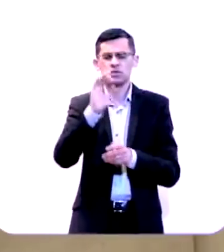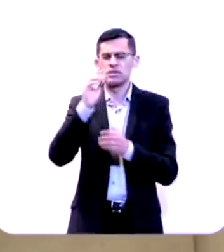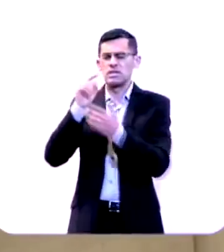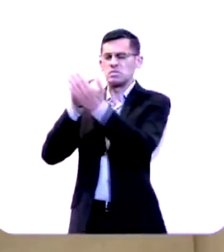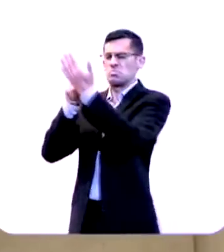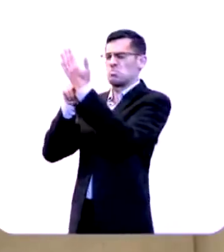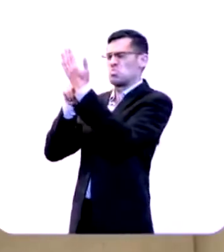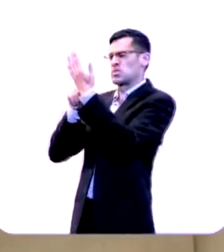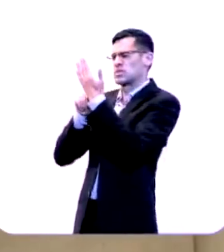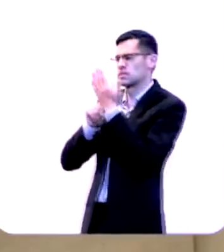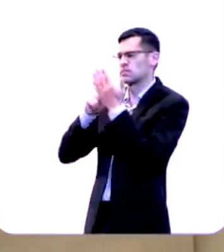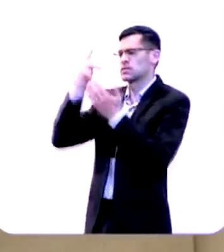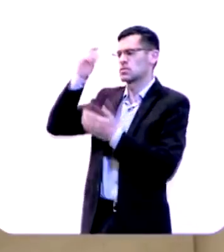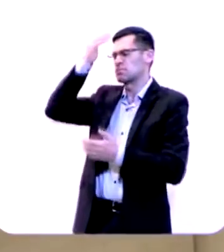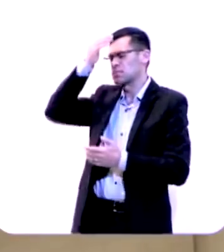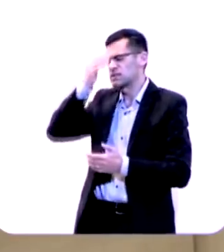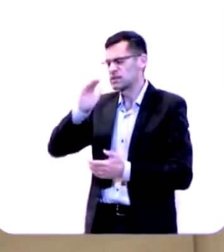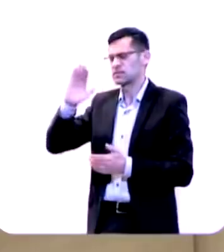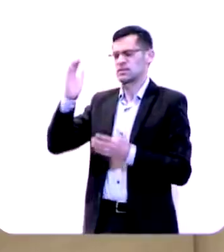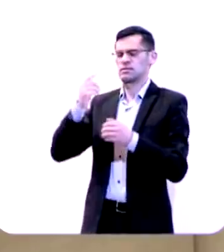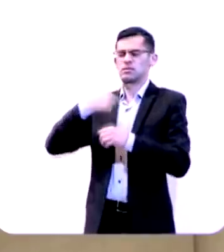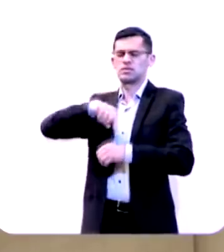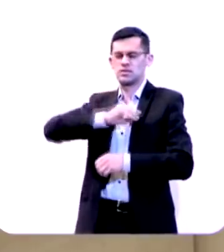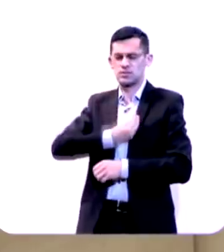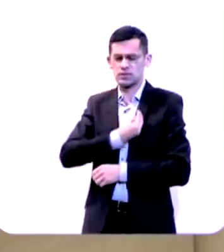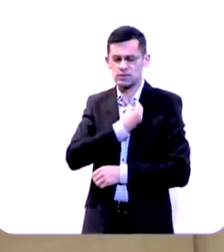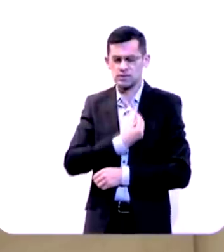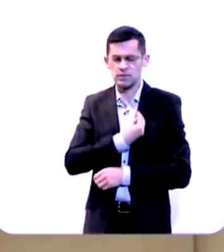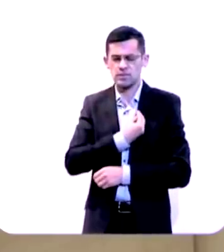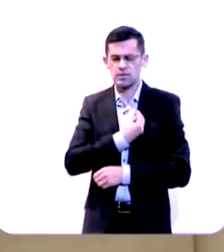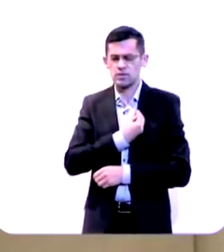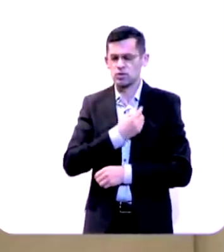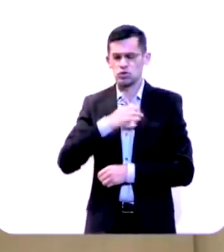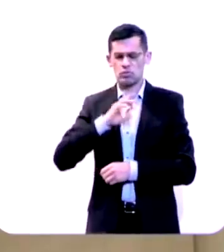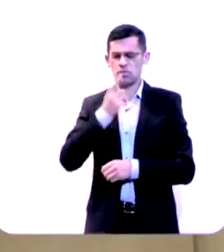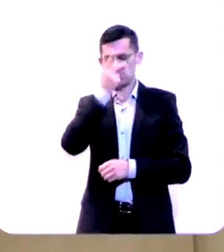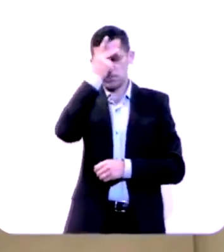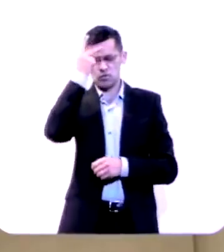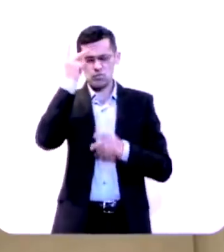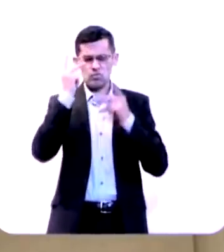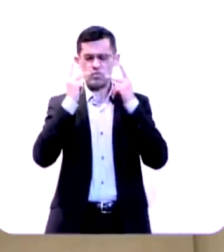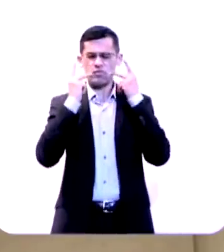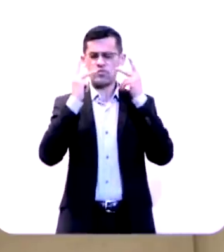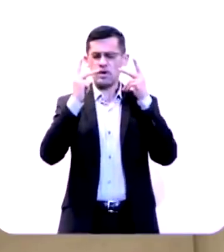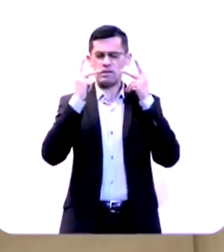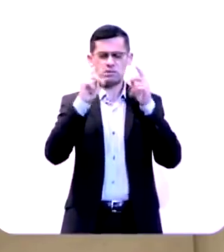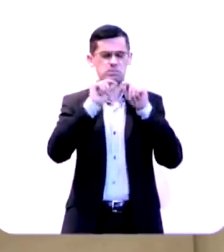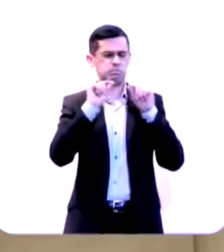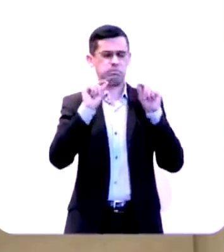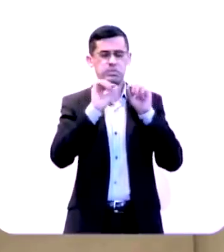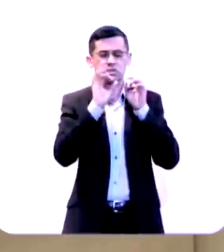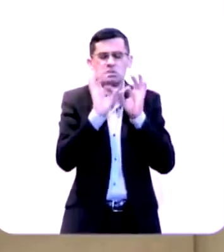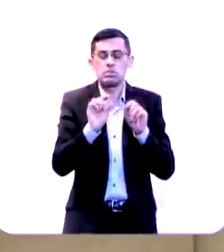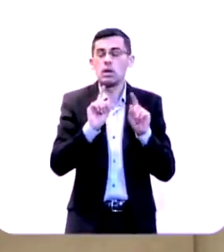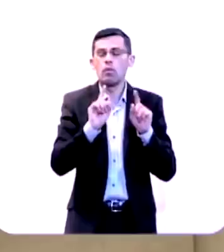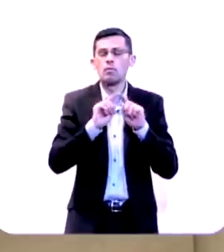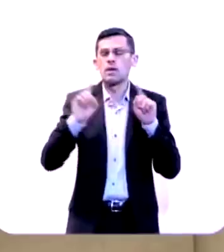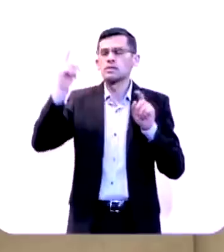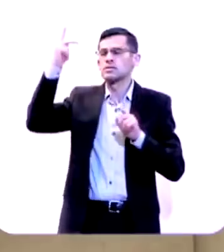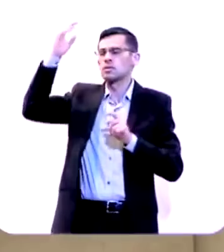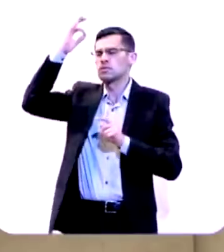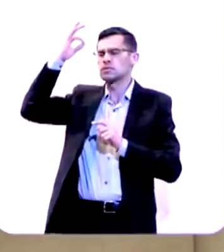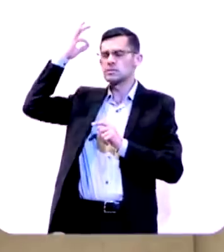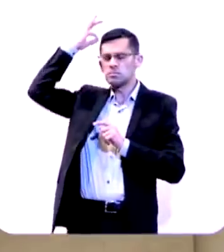revelação da tua presença. que não apenas seja alguém falando num equipamento, mas que o teu